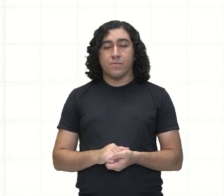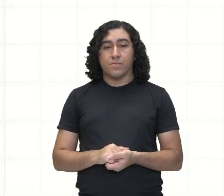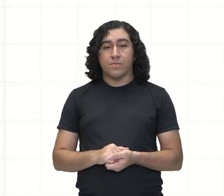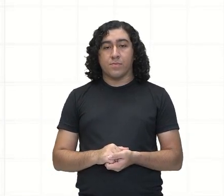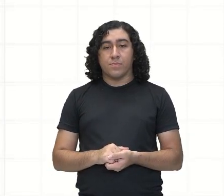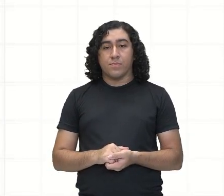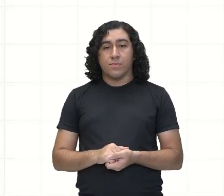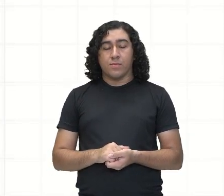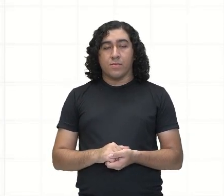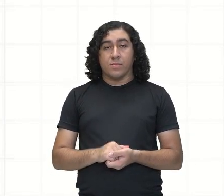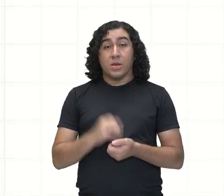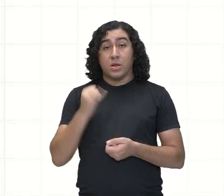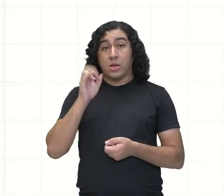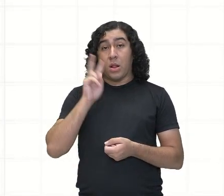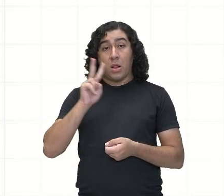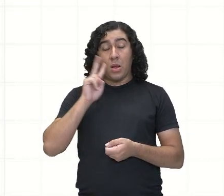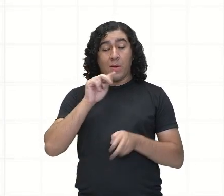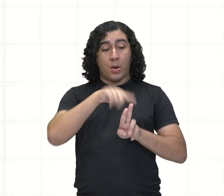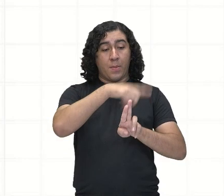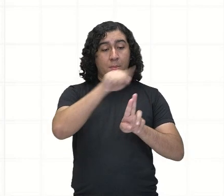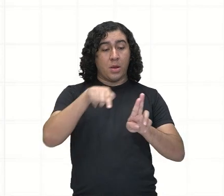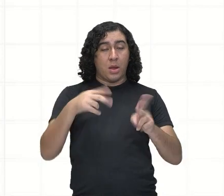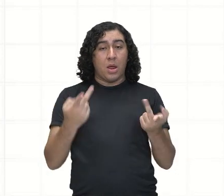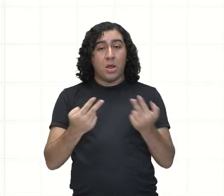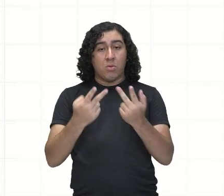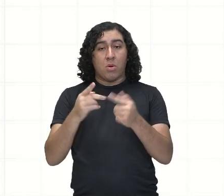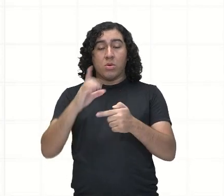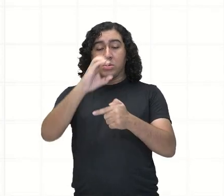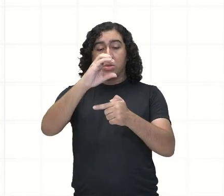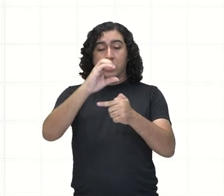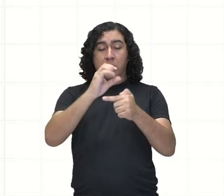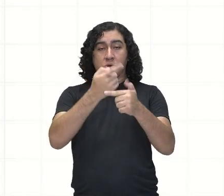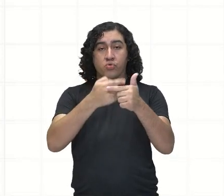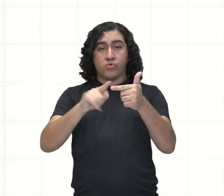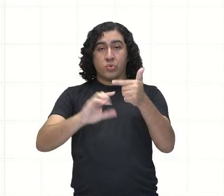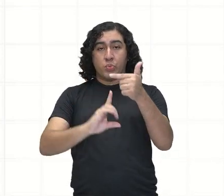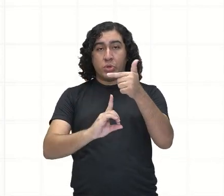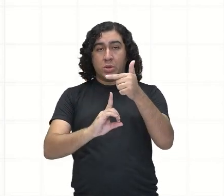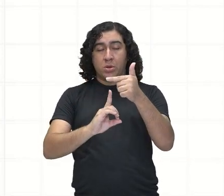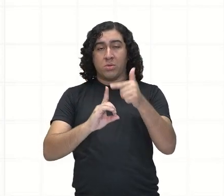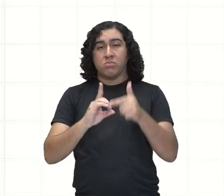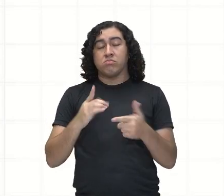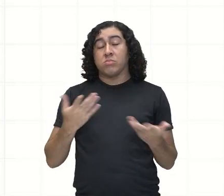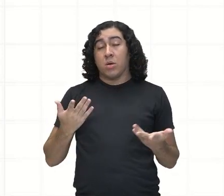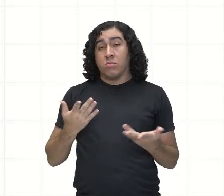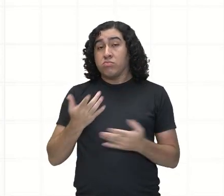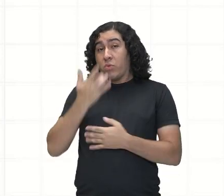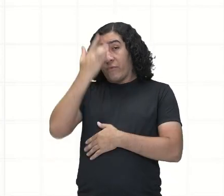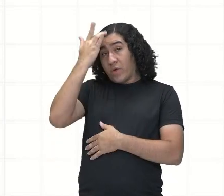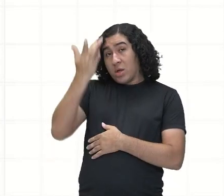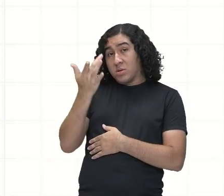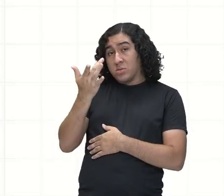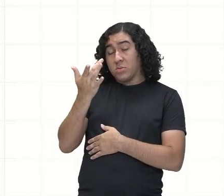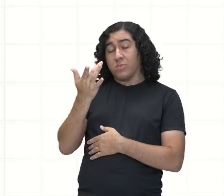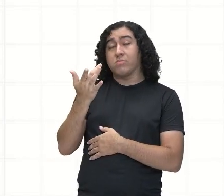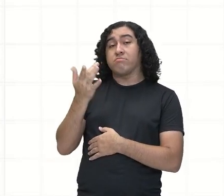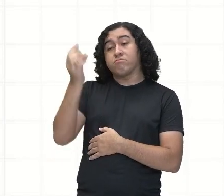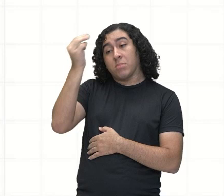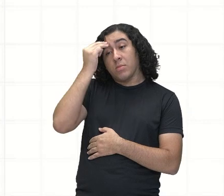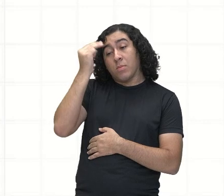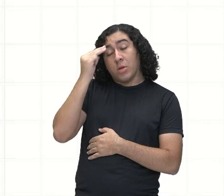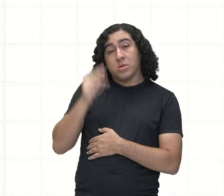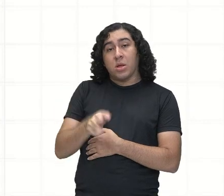Que o pi é igual ao comprimento da circunferência dividido pelo diâmetro, você não vai mais esquecer, né?